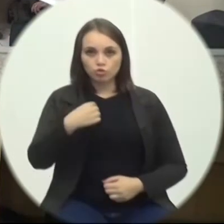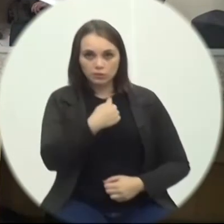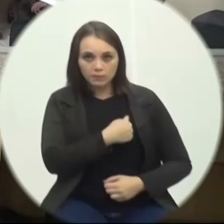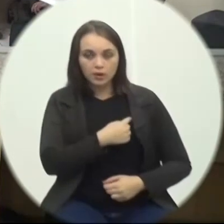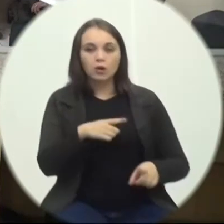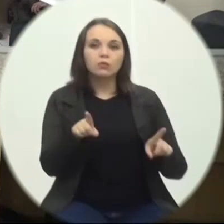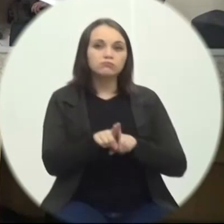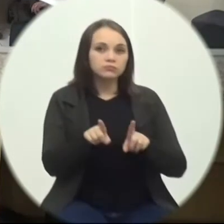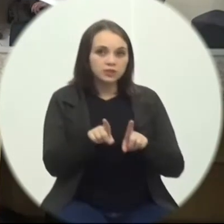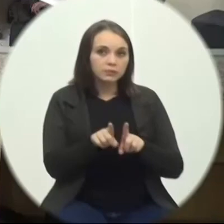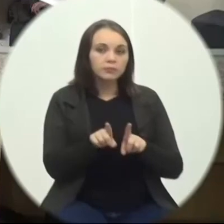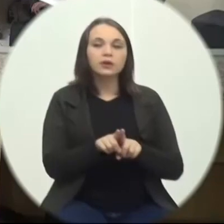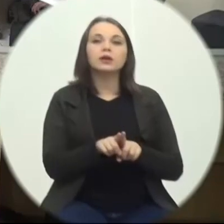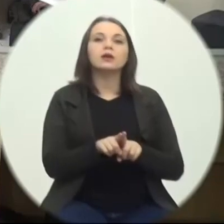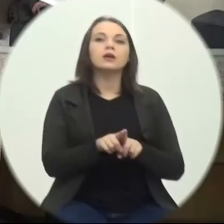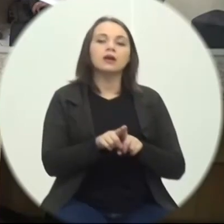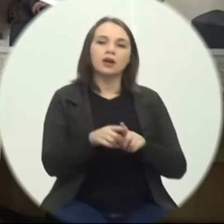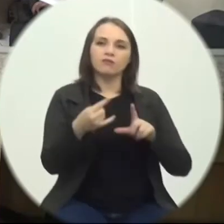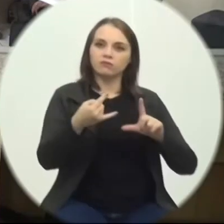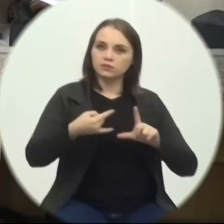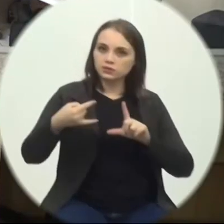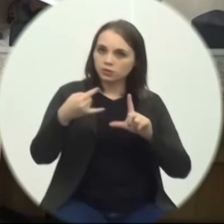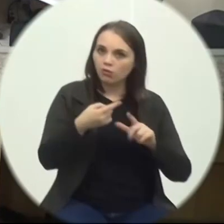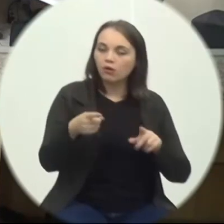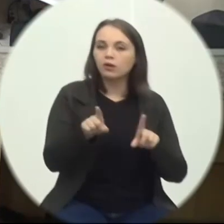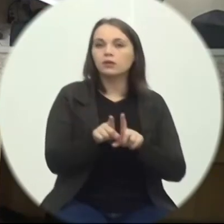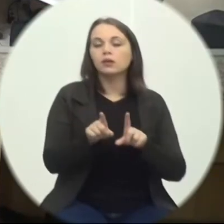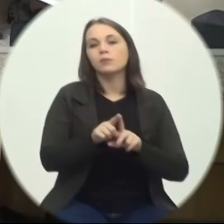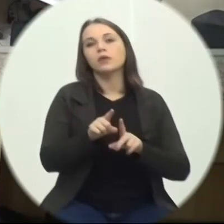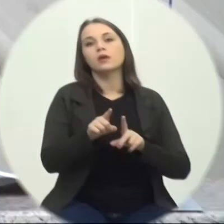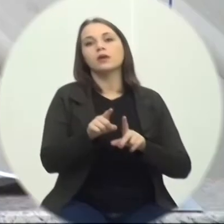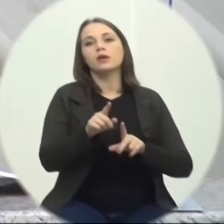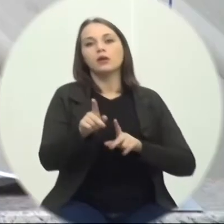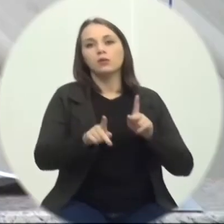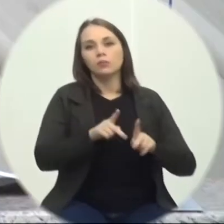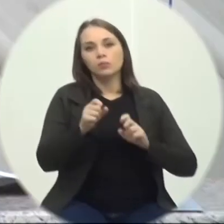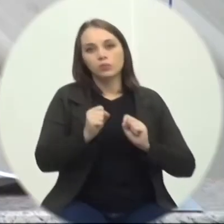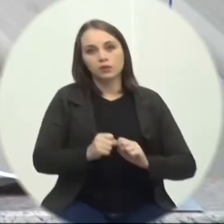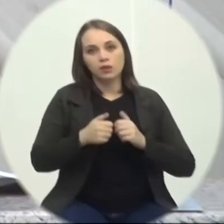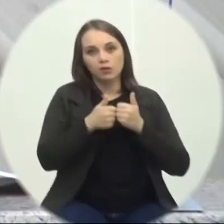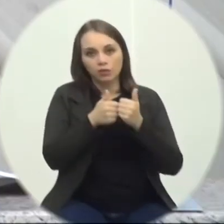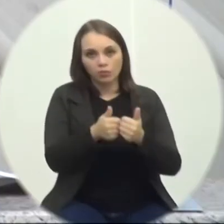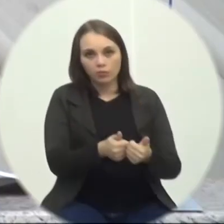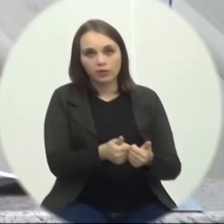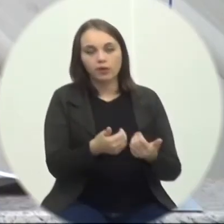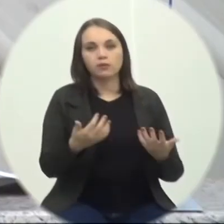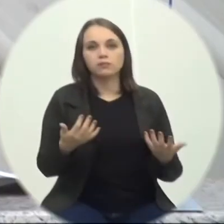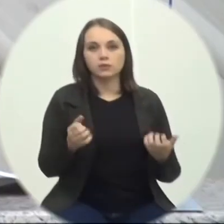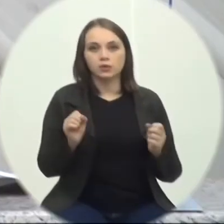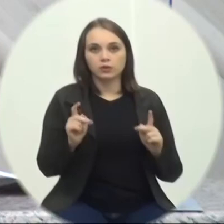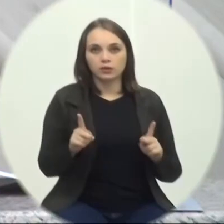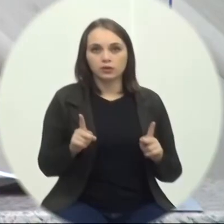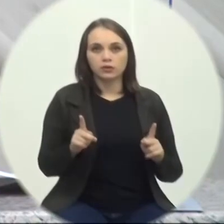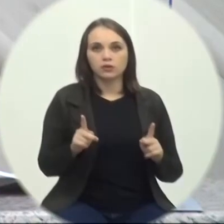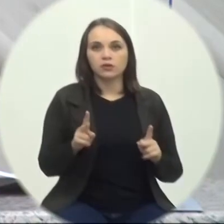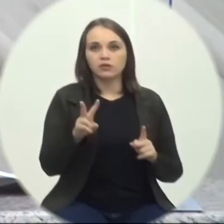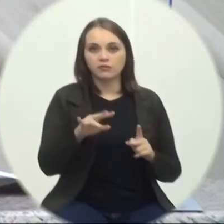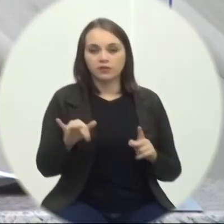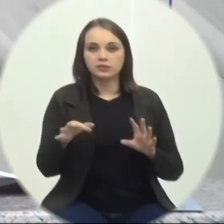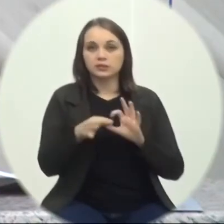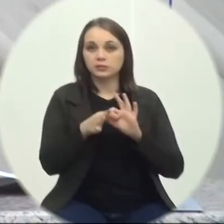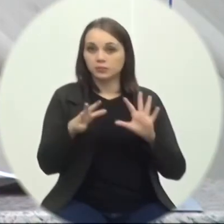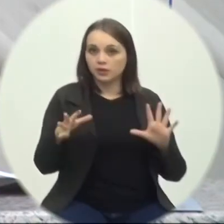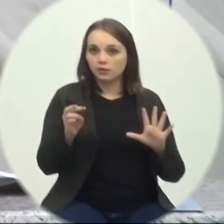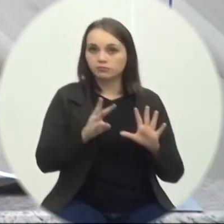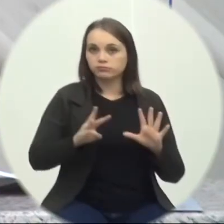por maneira remota e também será o público também poderá acompanhar sim vai ser disponibilizado o